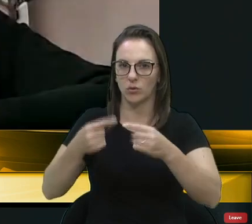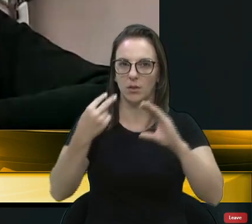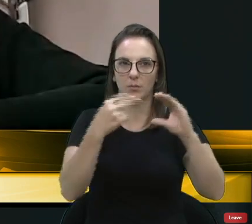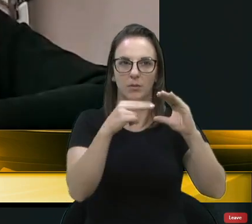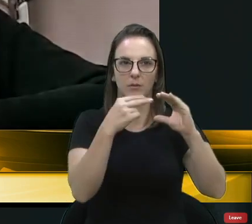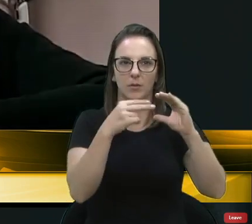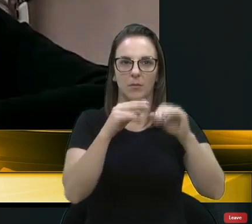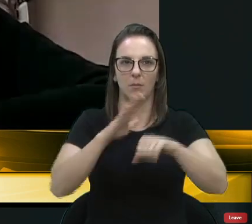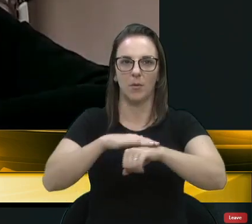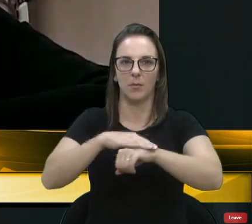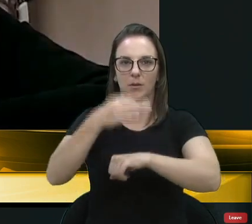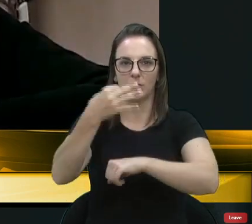oportuno votarei favorável.